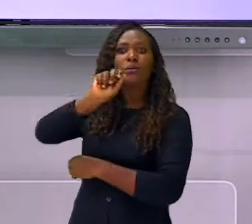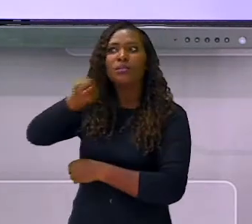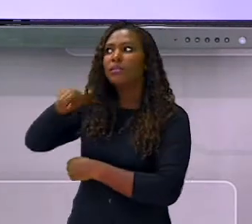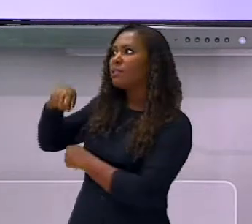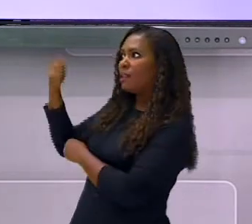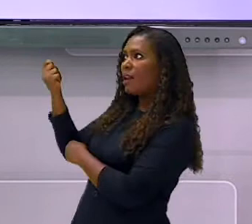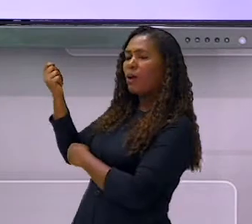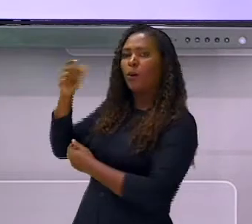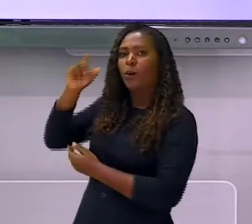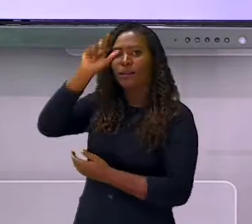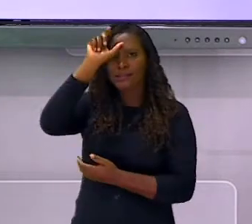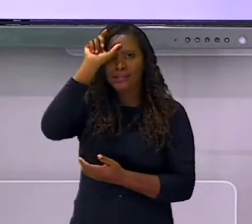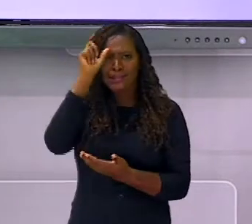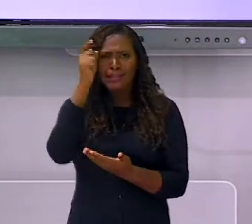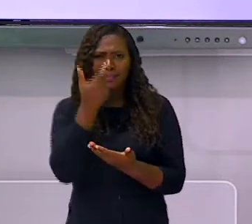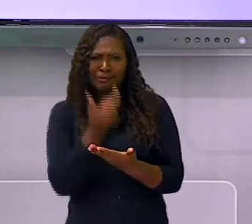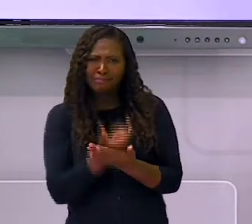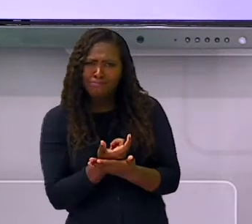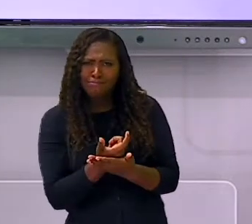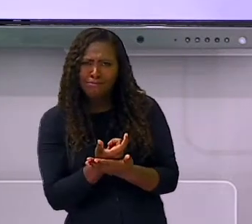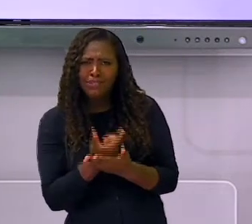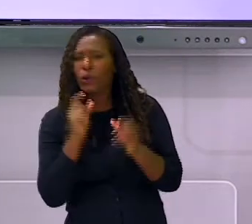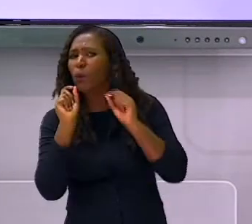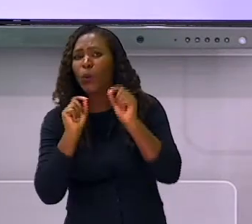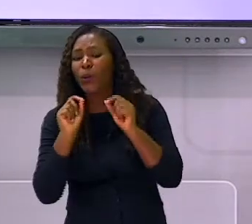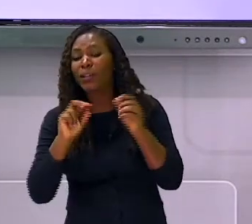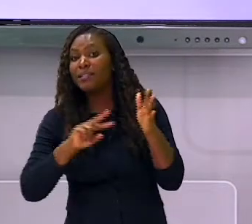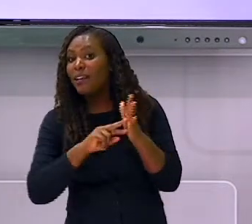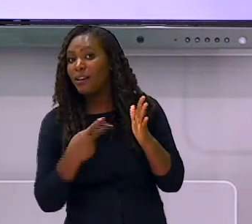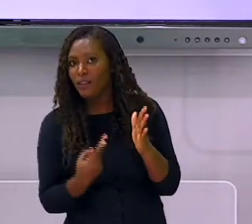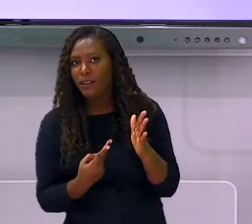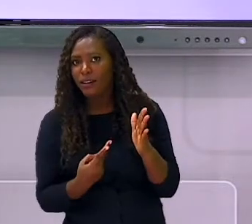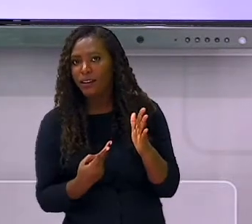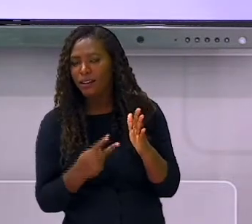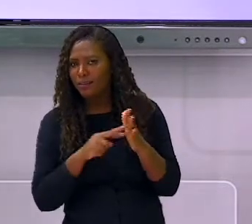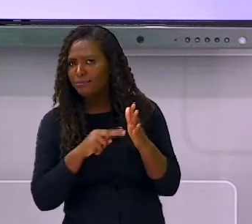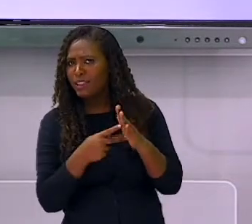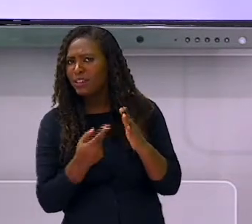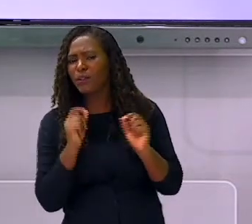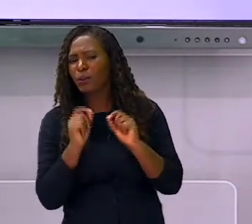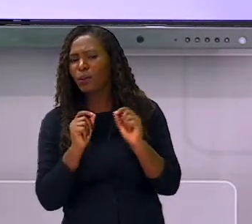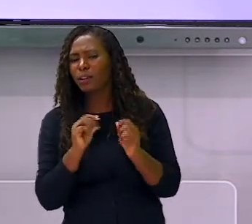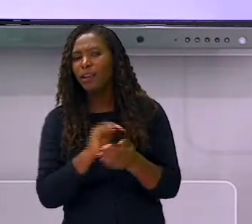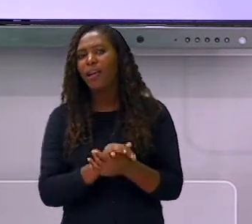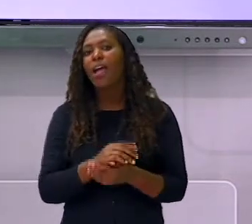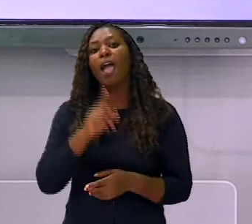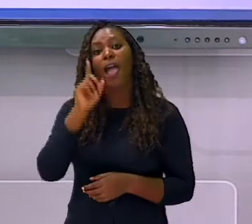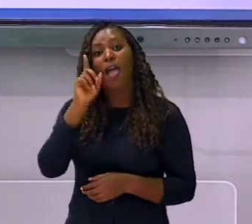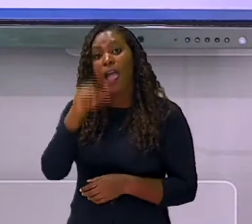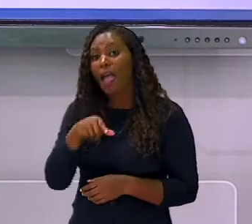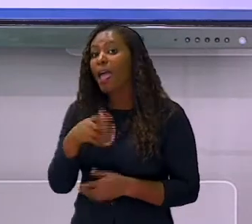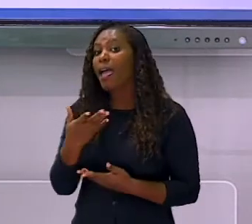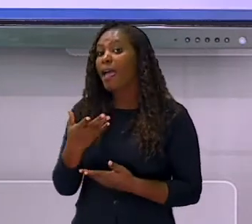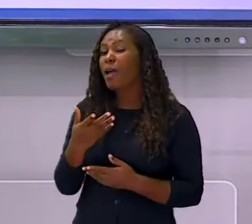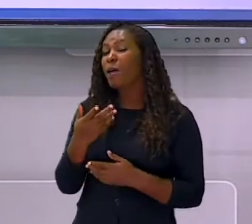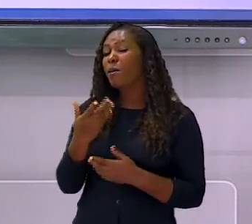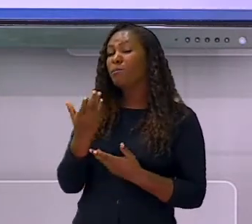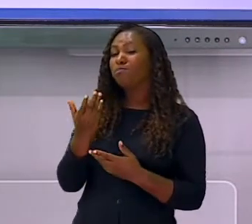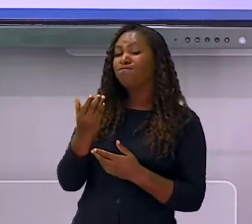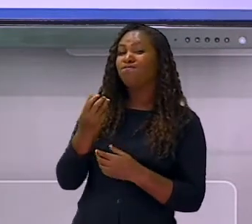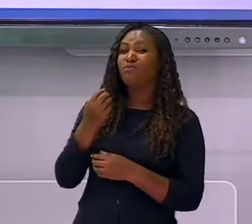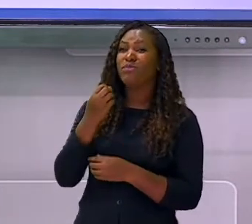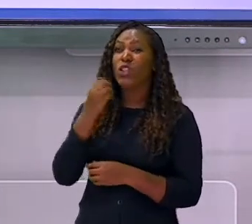isso? Vamos conversar sobre esse distúrbio que é bem mais comum do que a gente pode imaginar. A